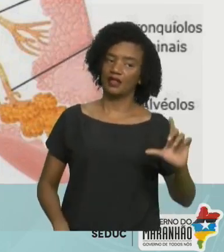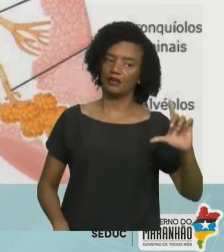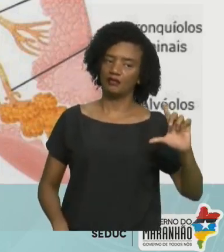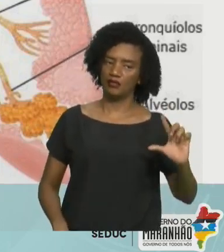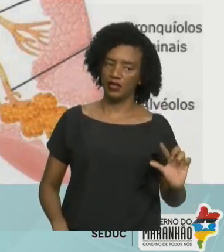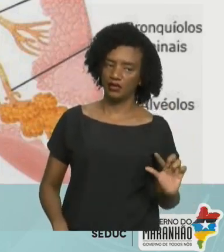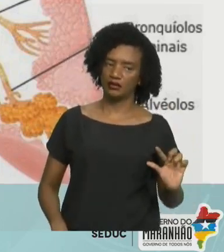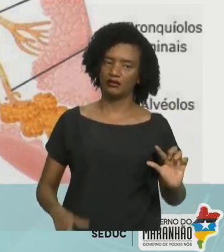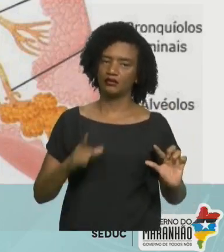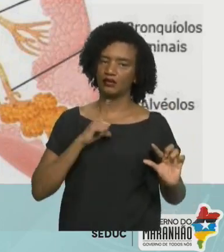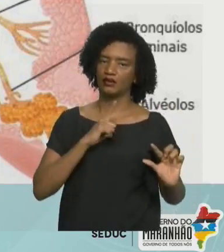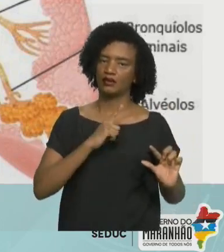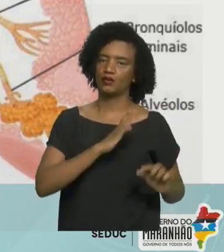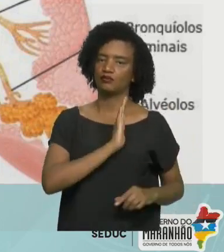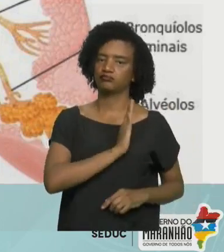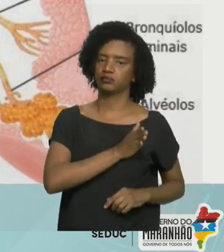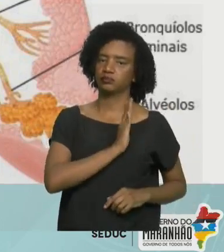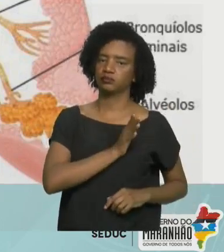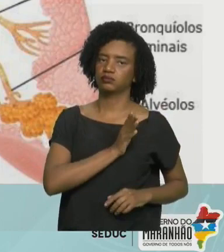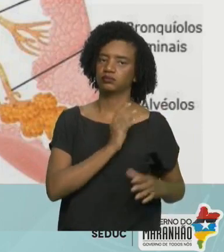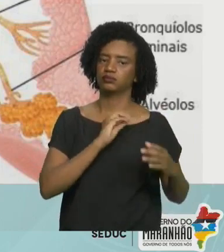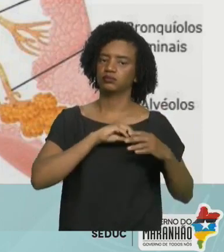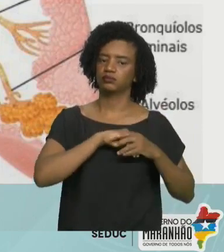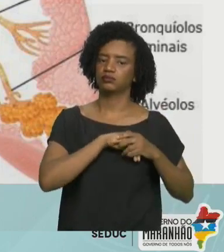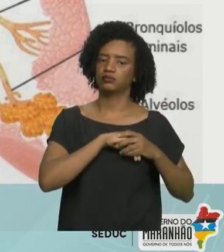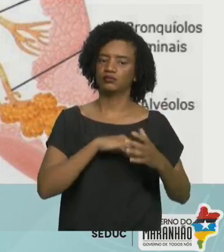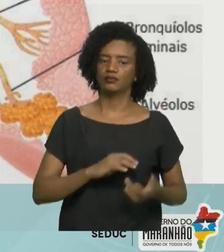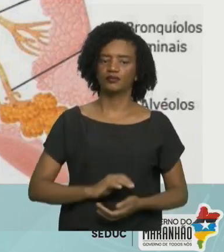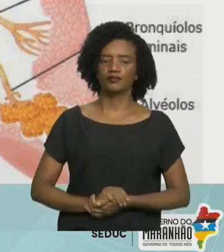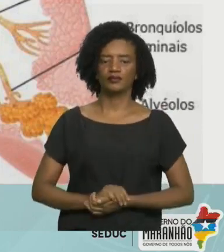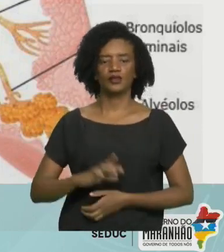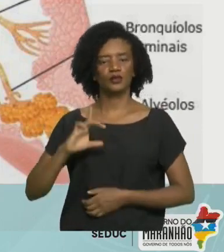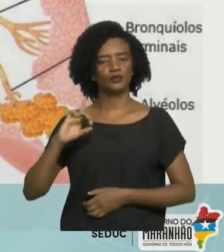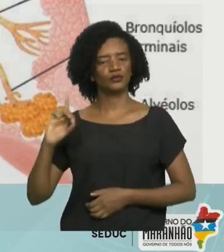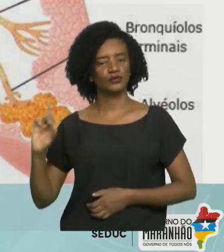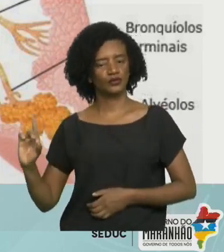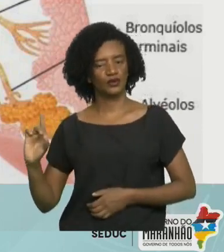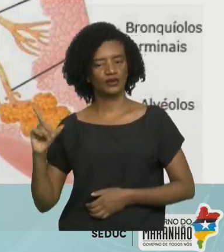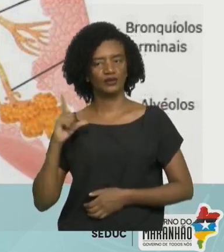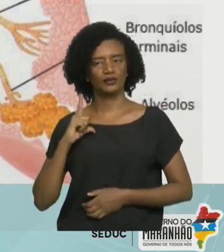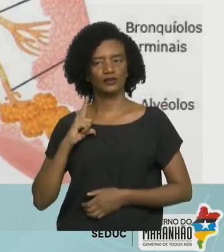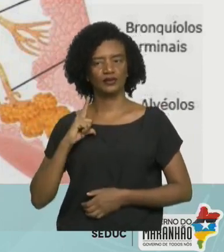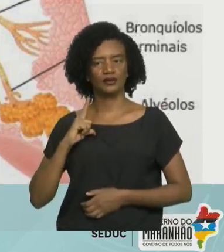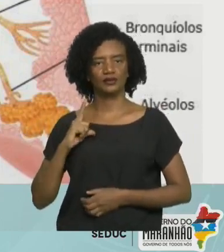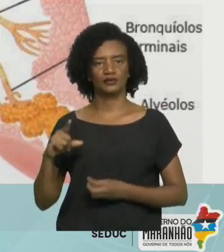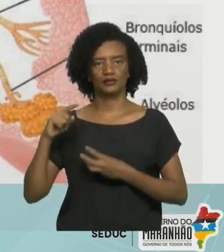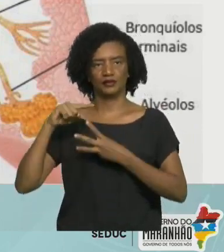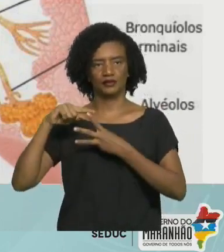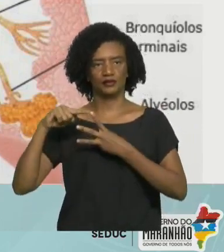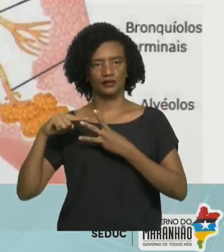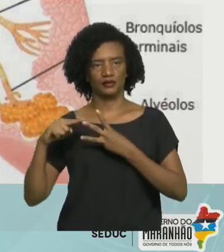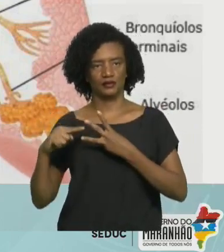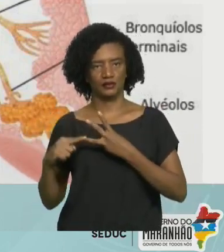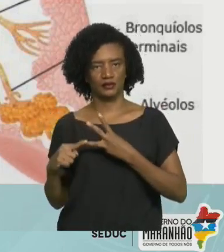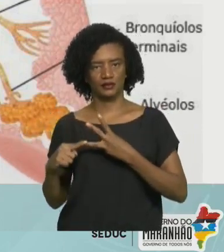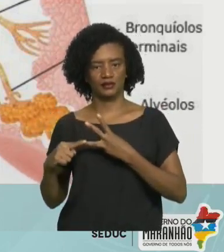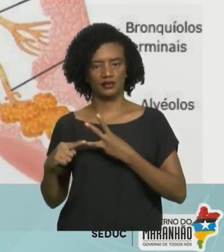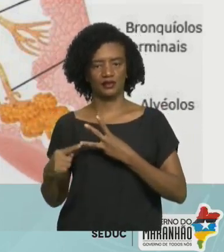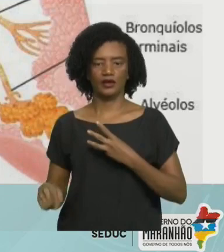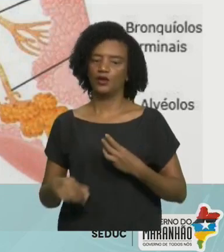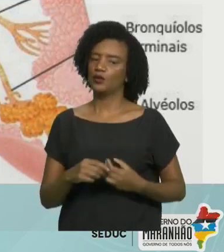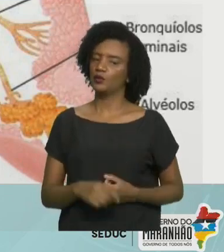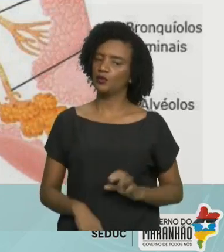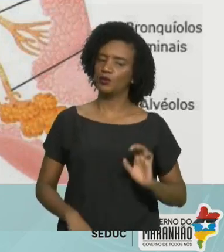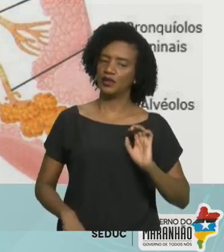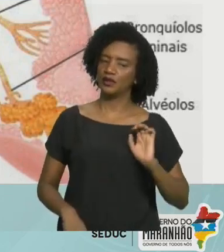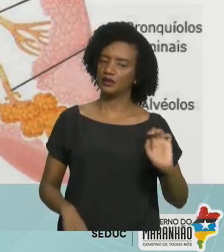abriga o coração. E o direito, ele é dividido em três lóbulos, justamente por ele ser maior. O esquerdo, que é o menor, ele